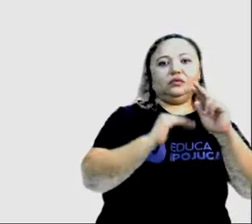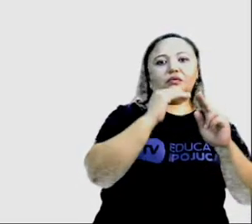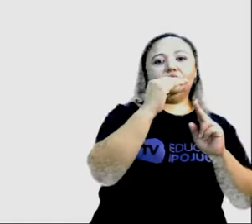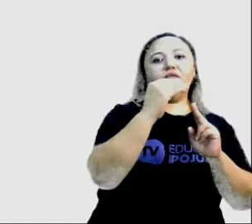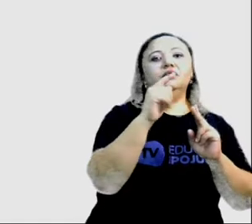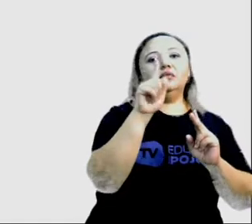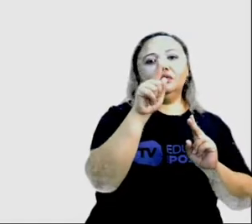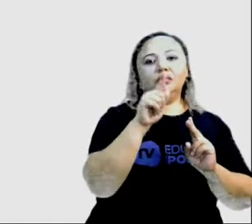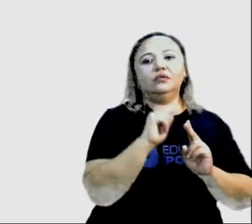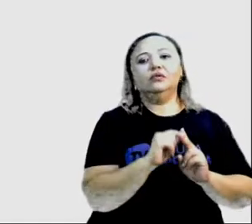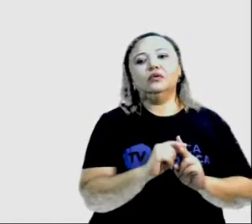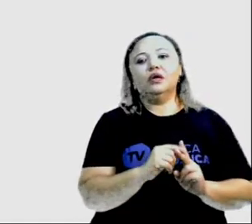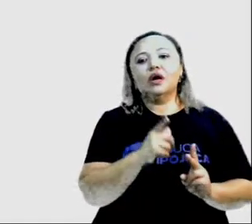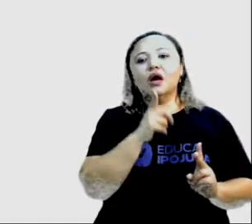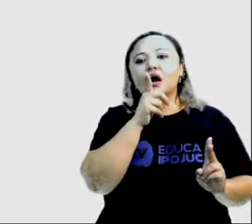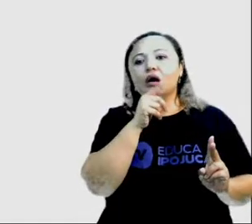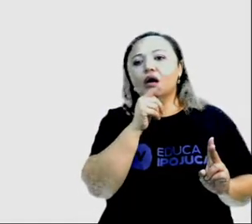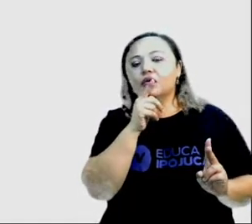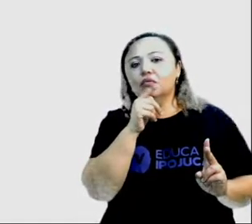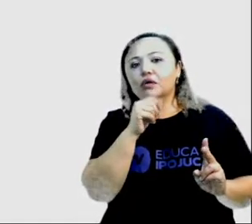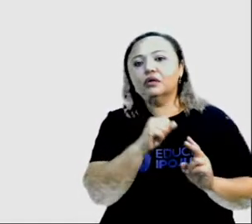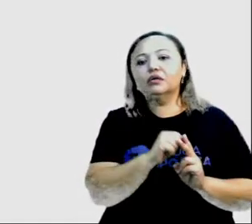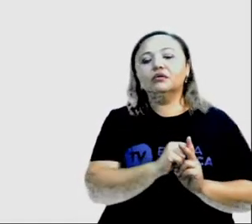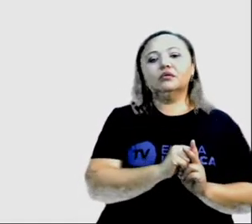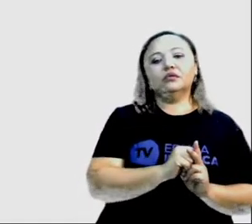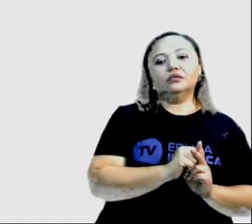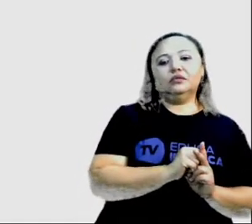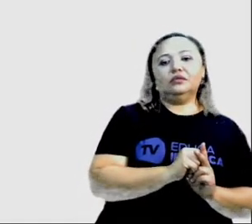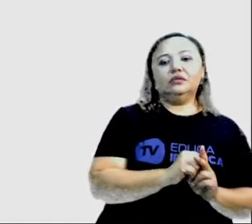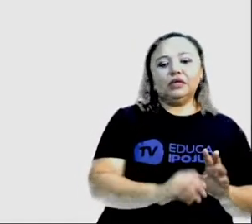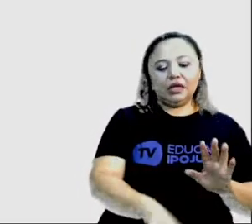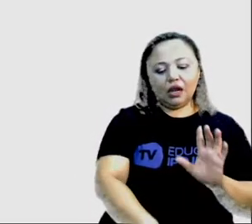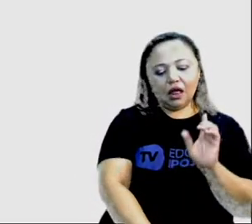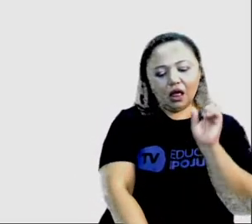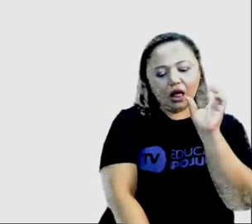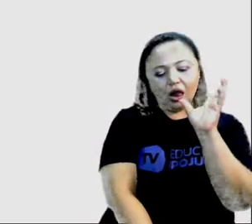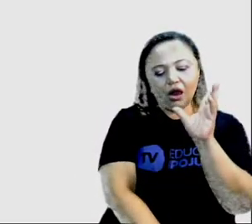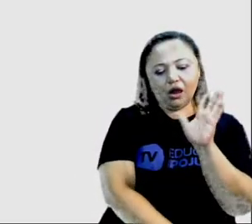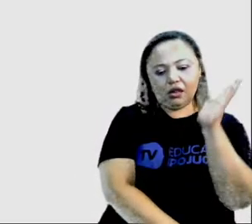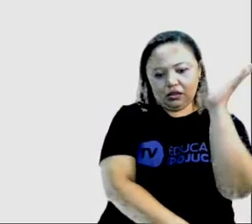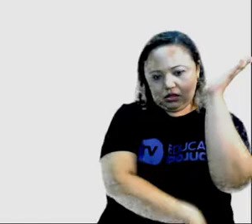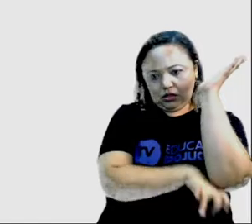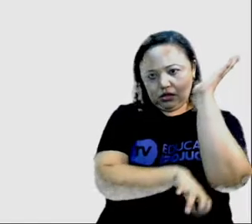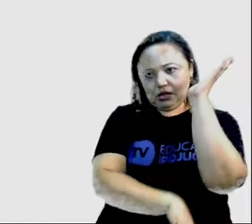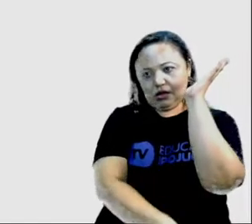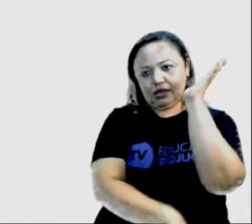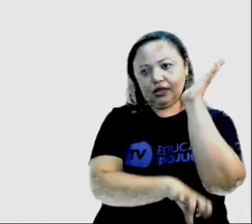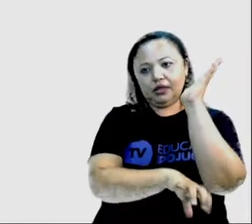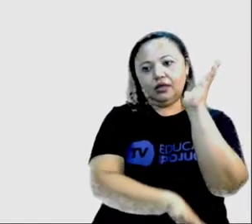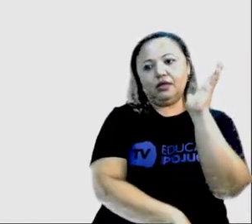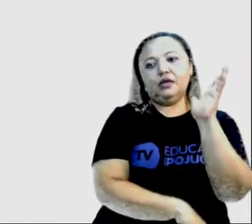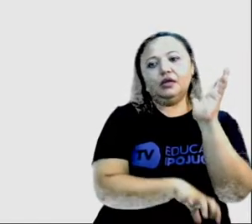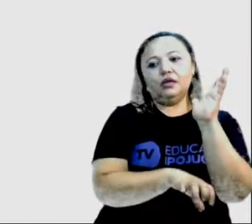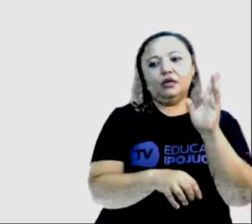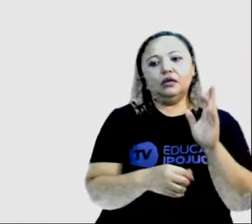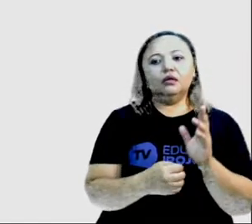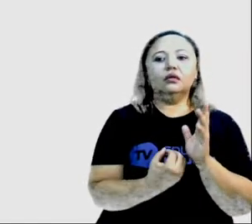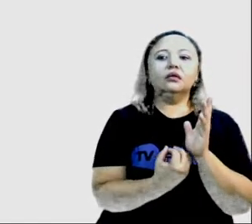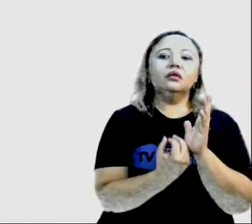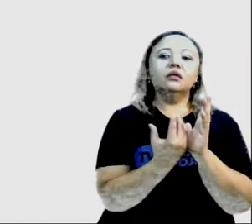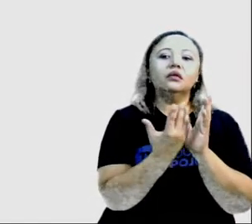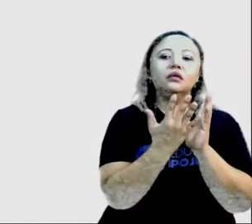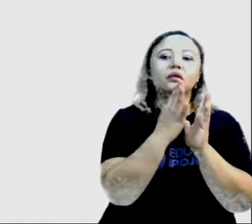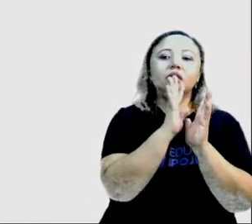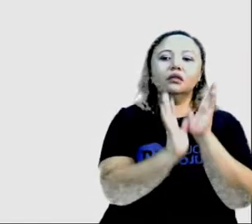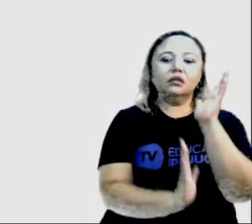Para o seu desenvolvimento, que é a água, na qual ela retira do solo, tá? E conduz para as